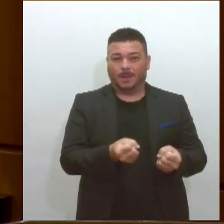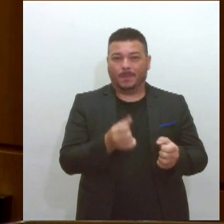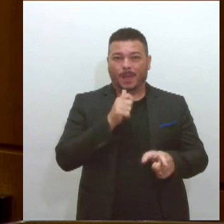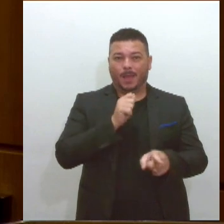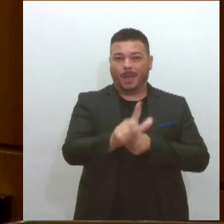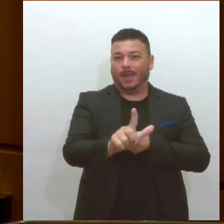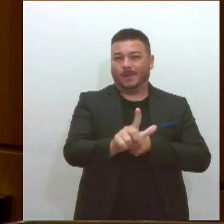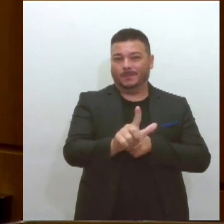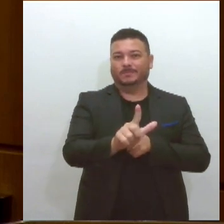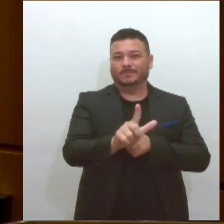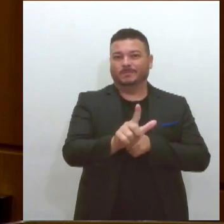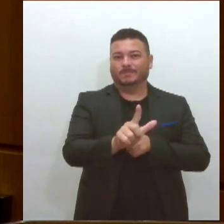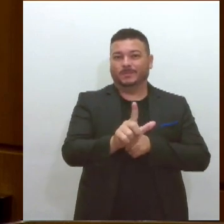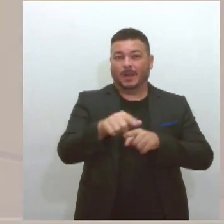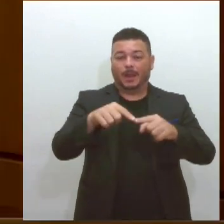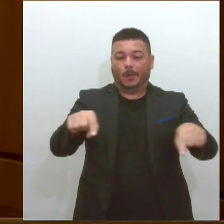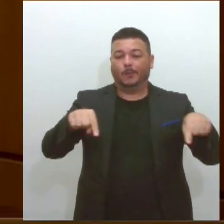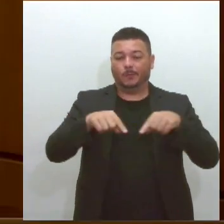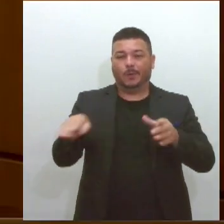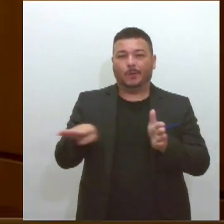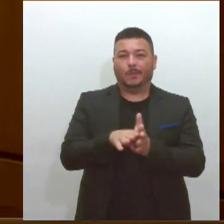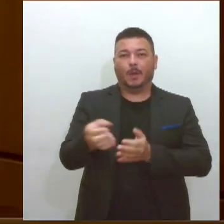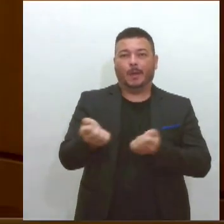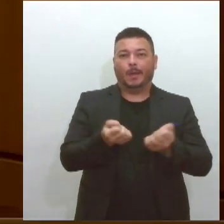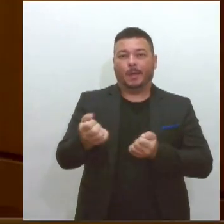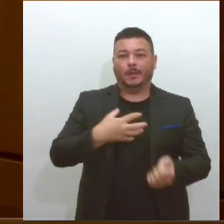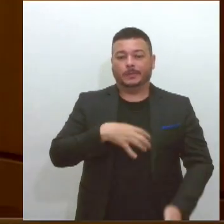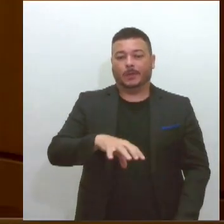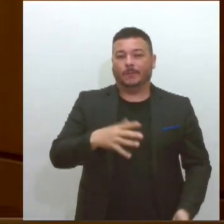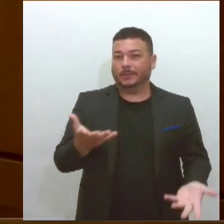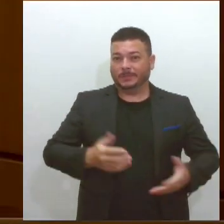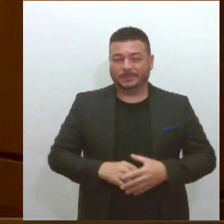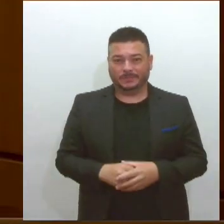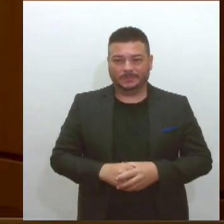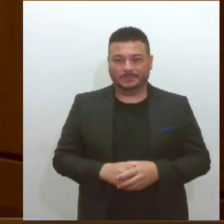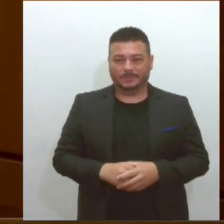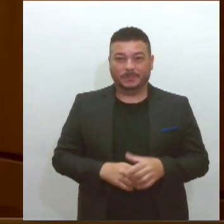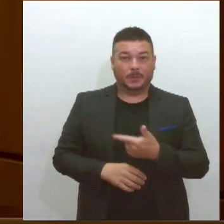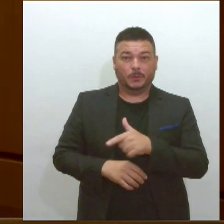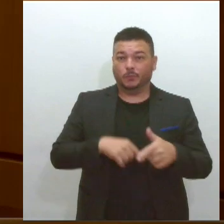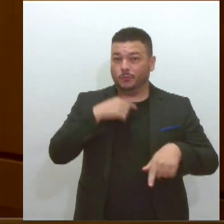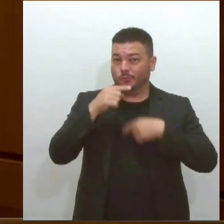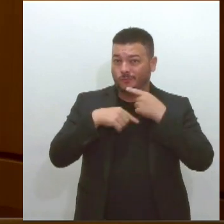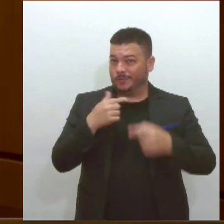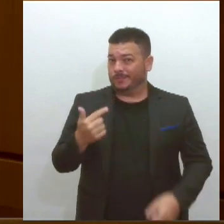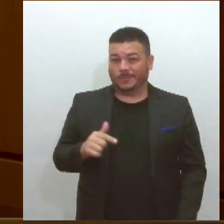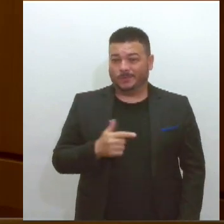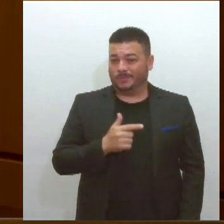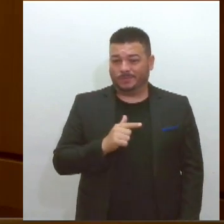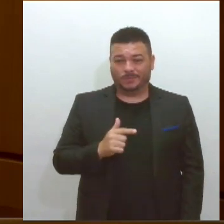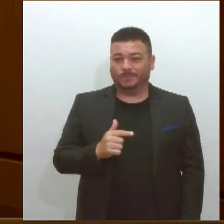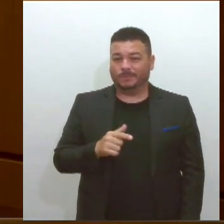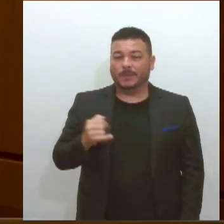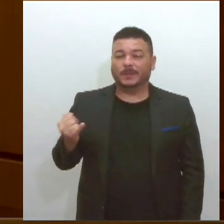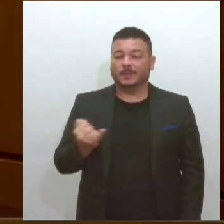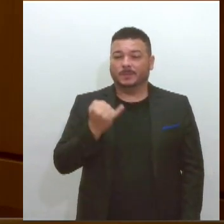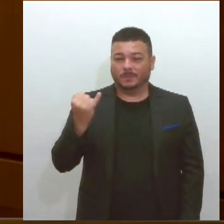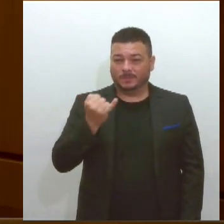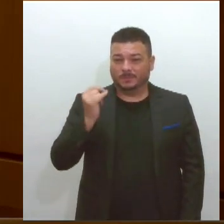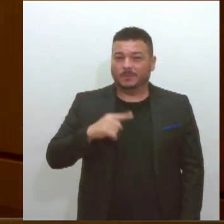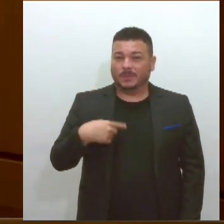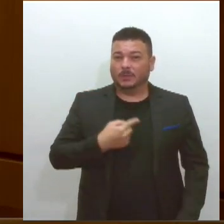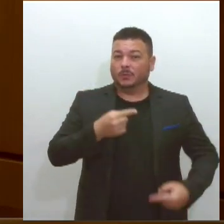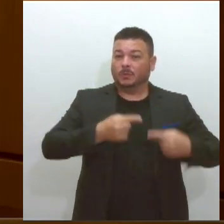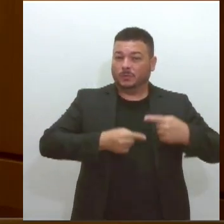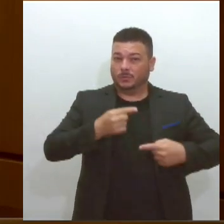estacionamento em Salvador. Eu não tenho nenhuma dúvida da importância da gente discutir educação